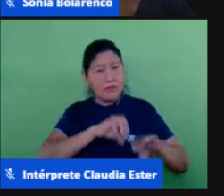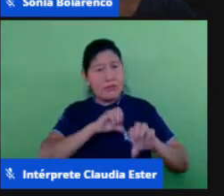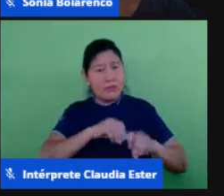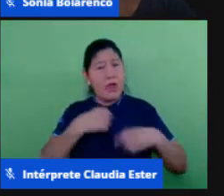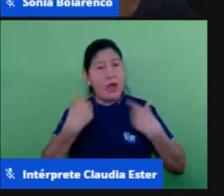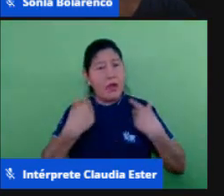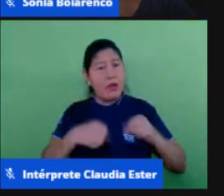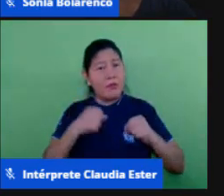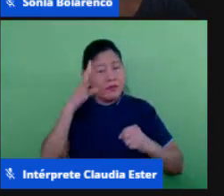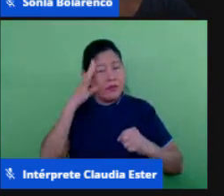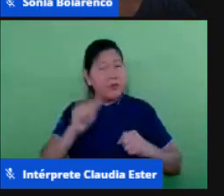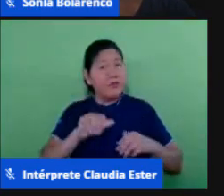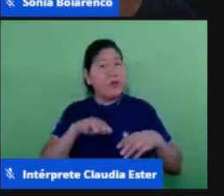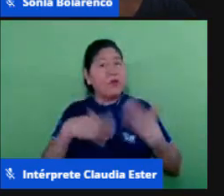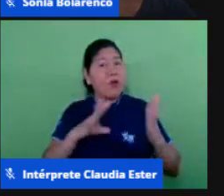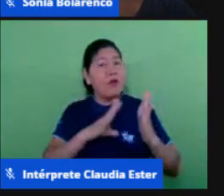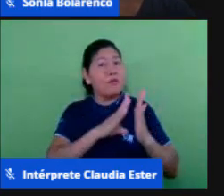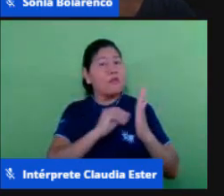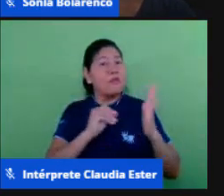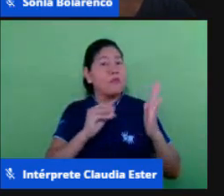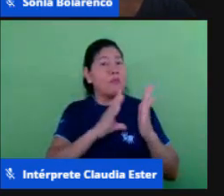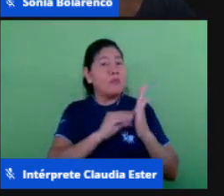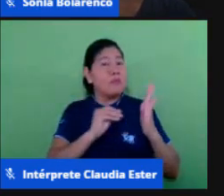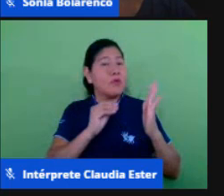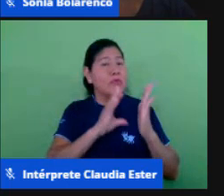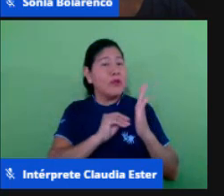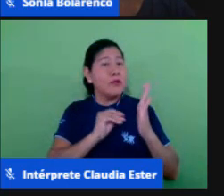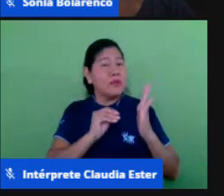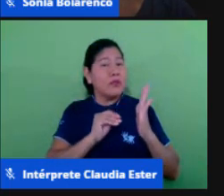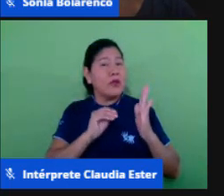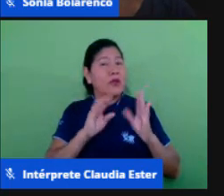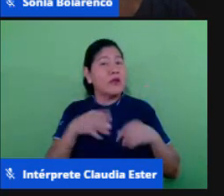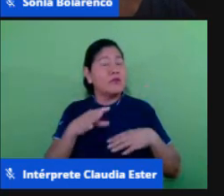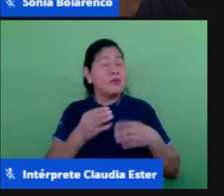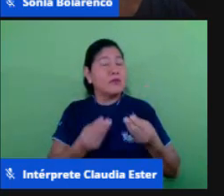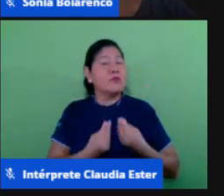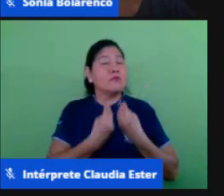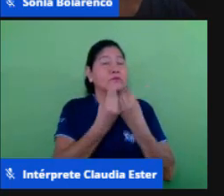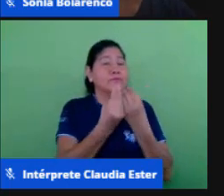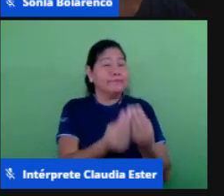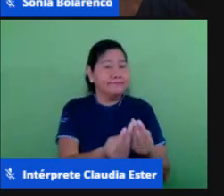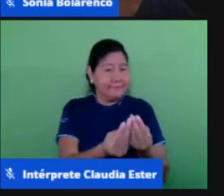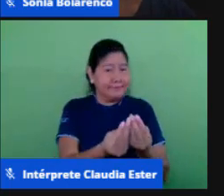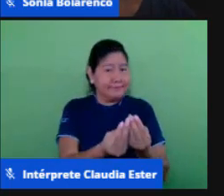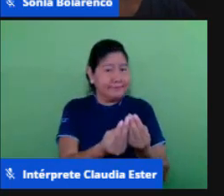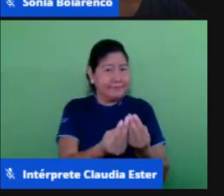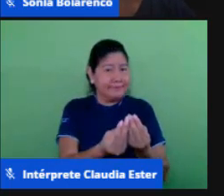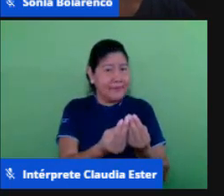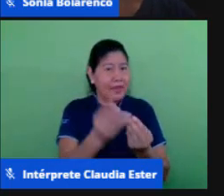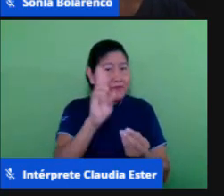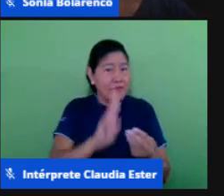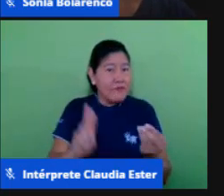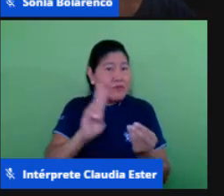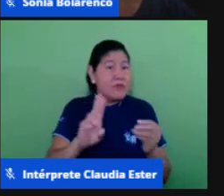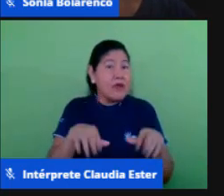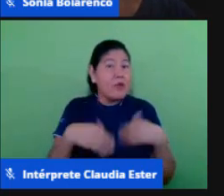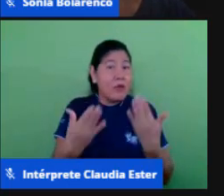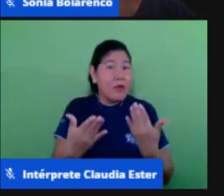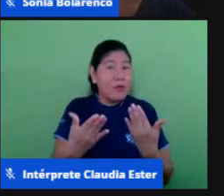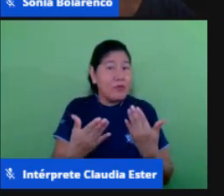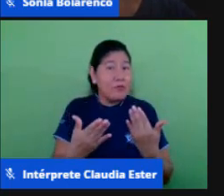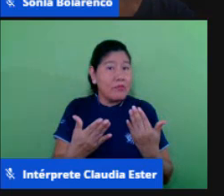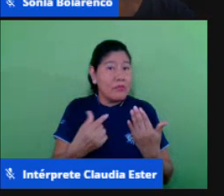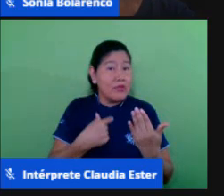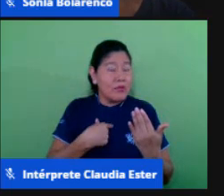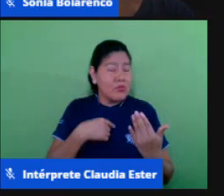modalidade de ensino eu estou propondo então então nesse momento eu estou propondo um ensino